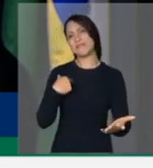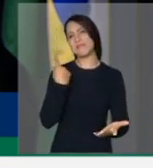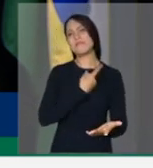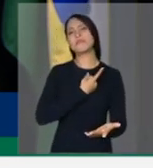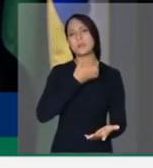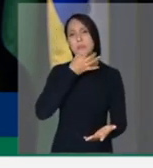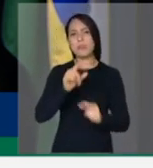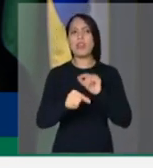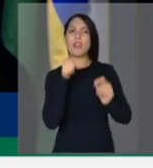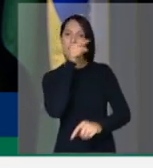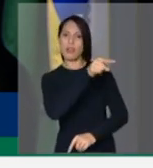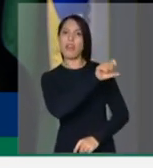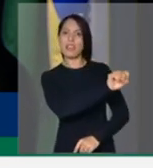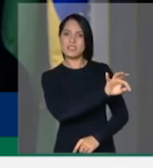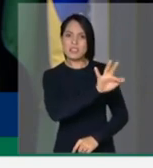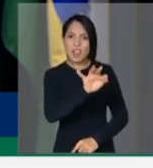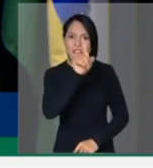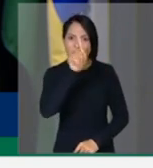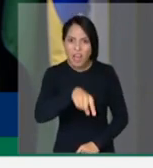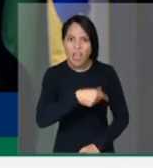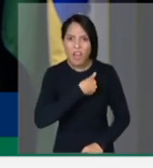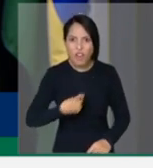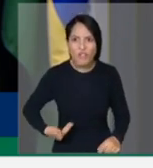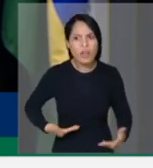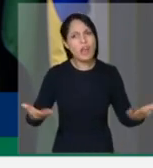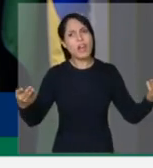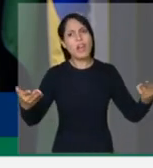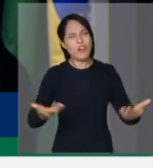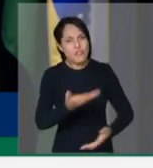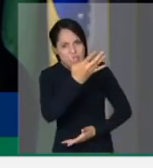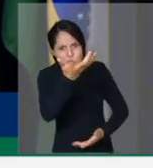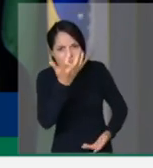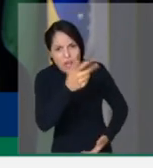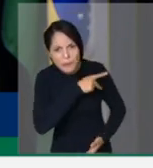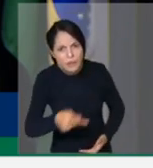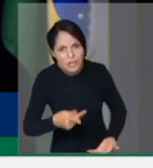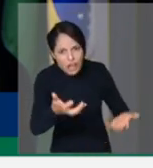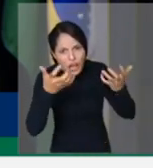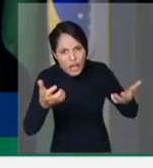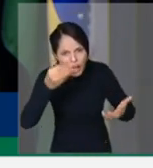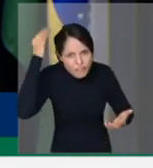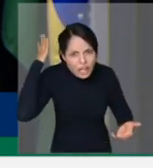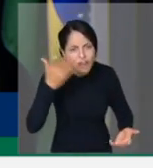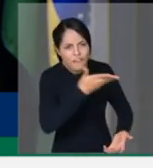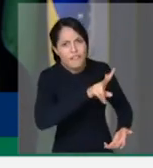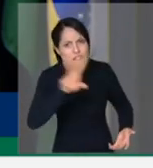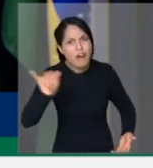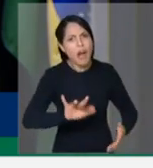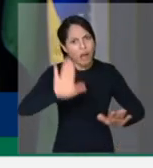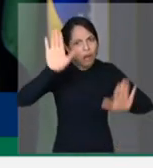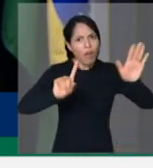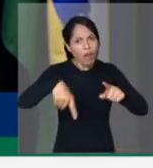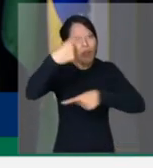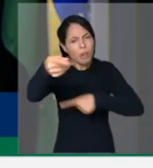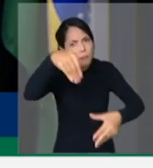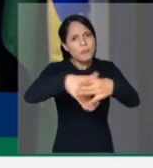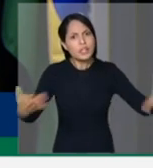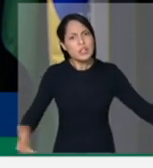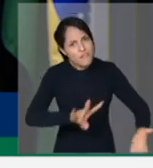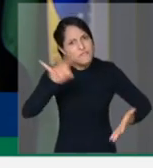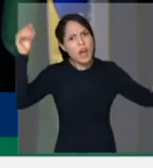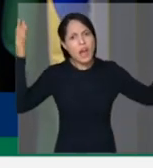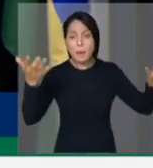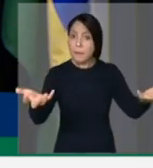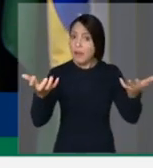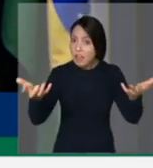papel do STF não é governar. Fachin, se o senhor quer ser presidência da República, candidate-se na próxima eleição. Ou então,